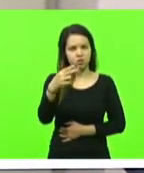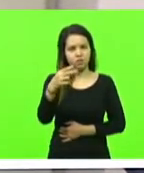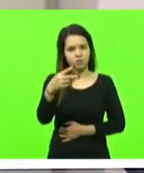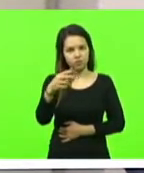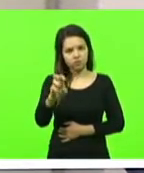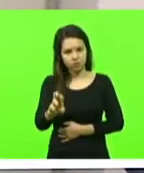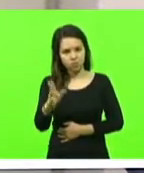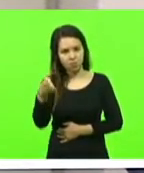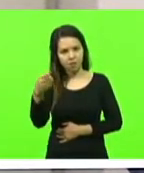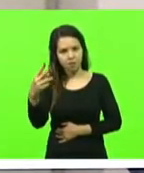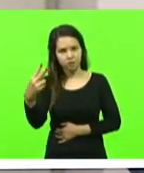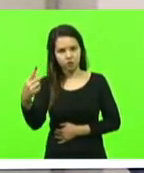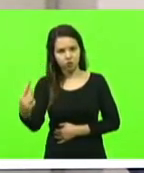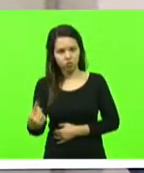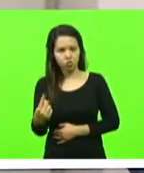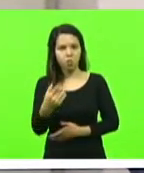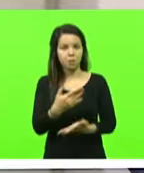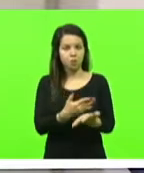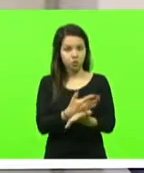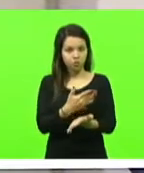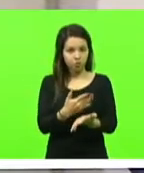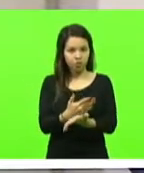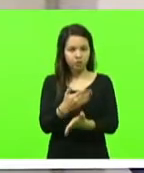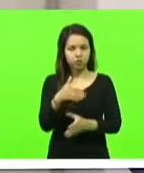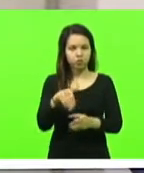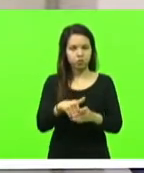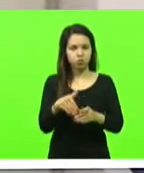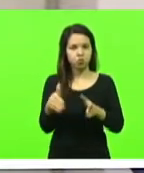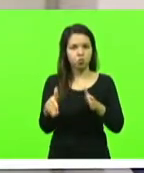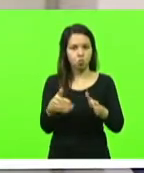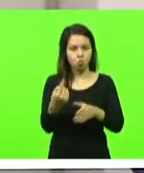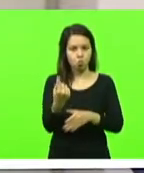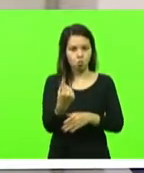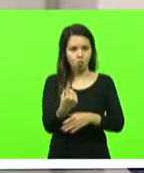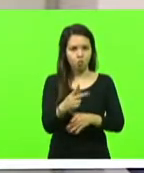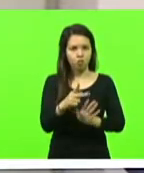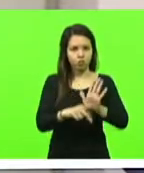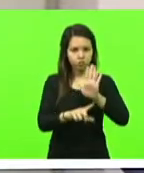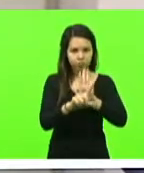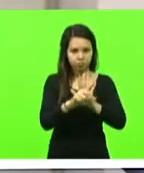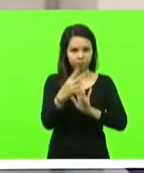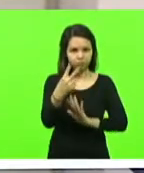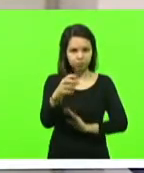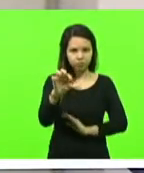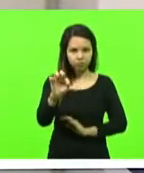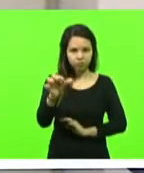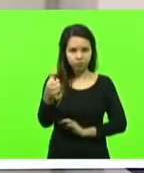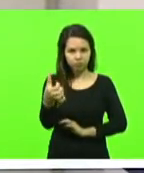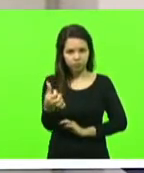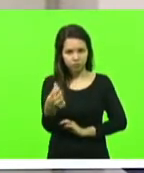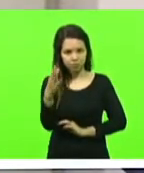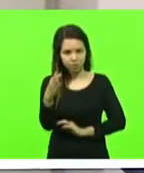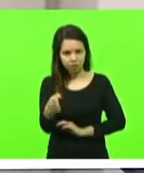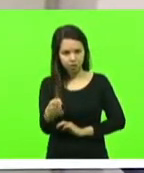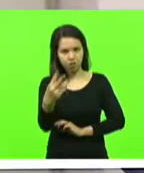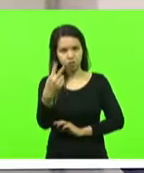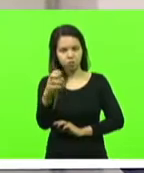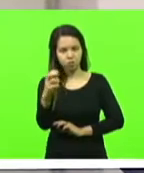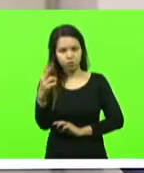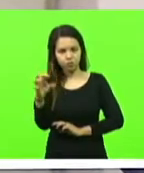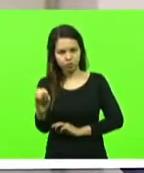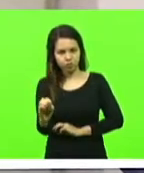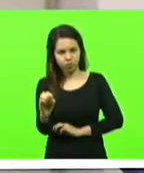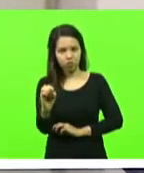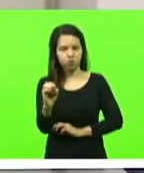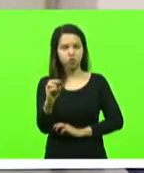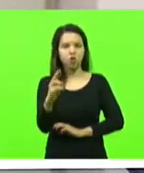2021. Foram aprovados em turno único o projeto de lei número 296 barra 2020 e o projeto de